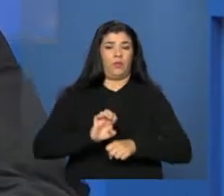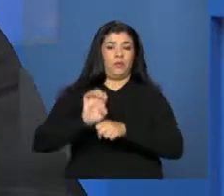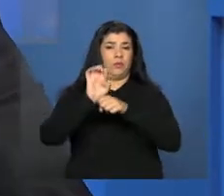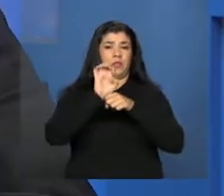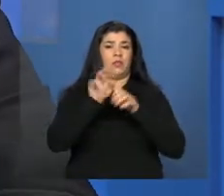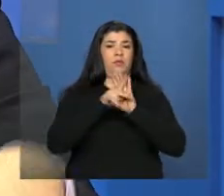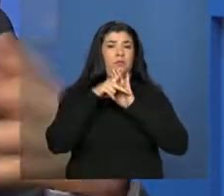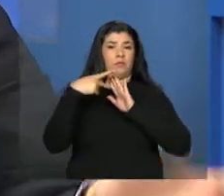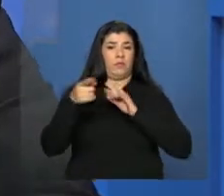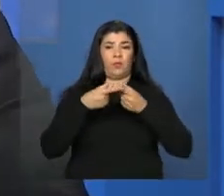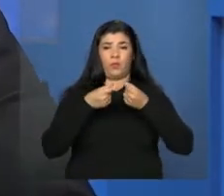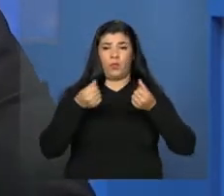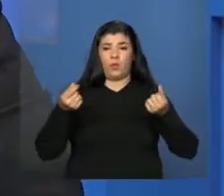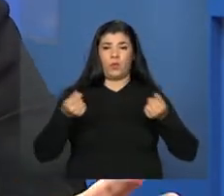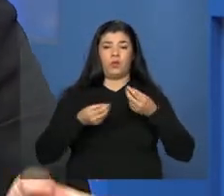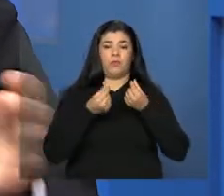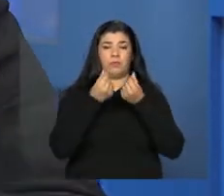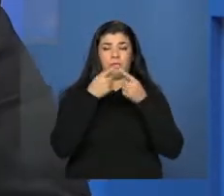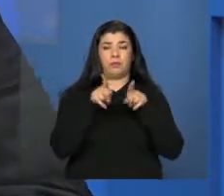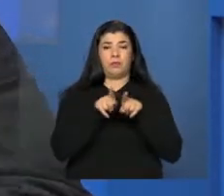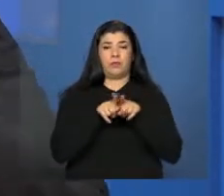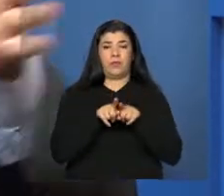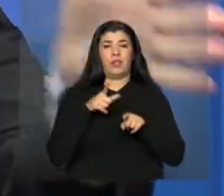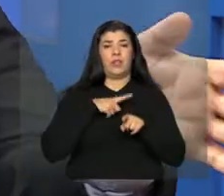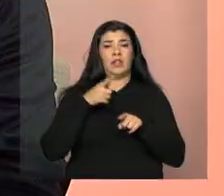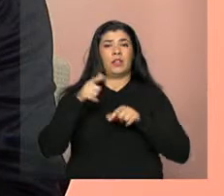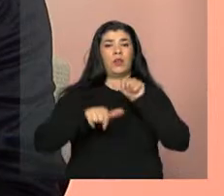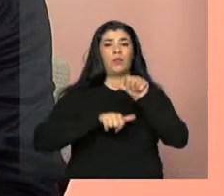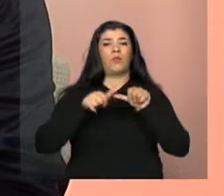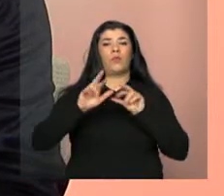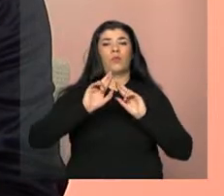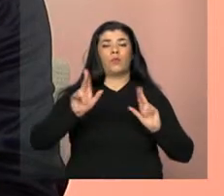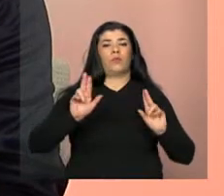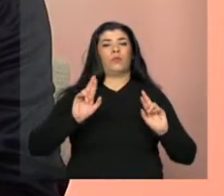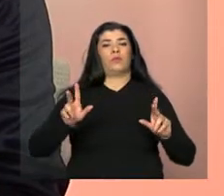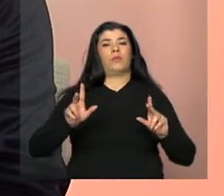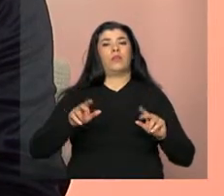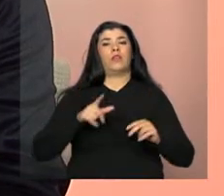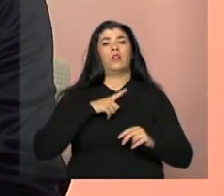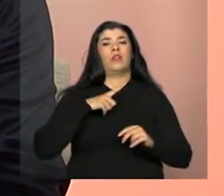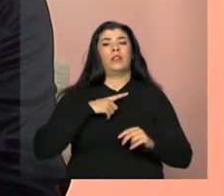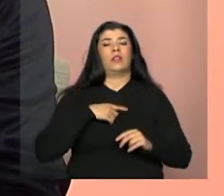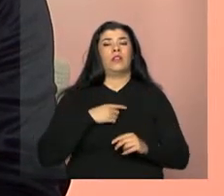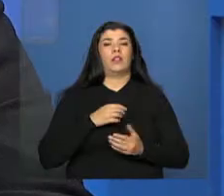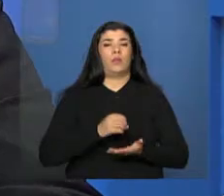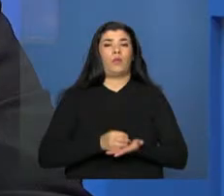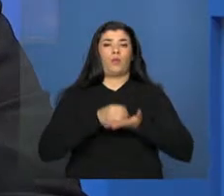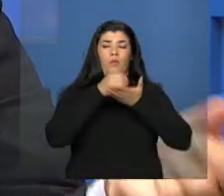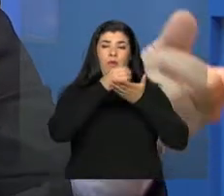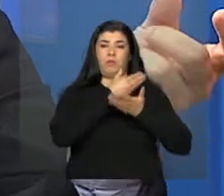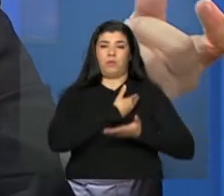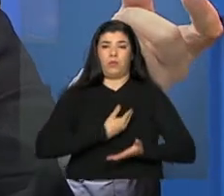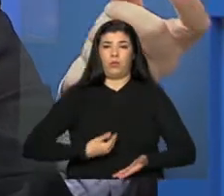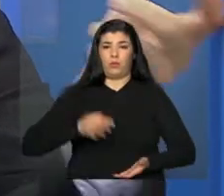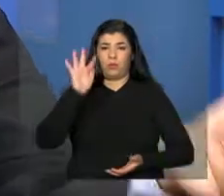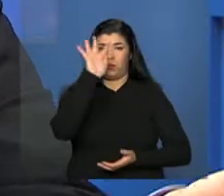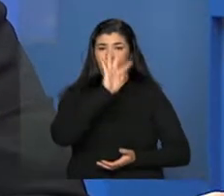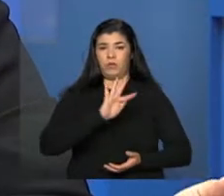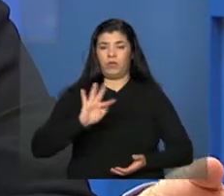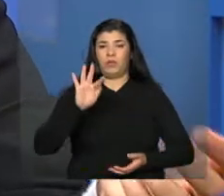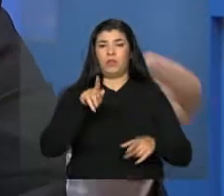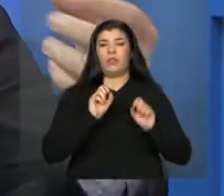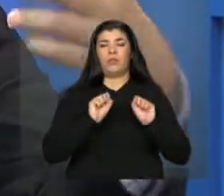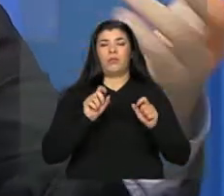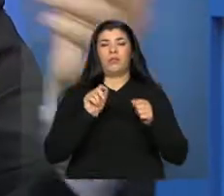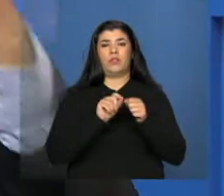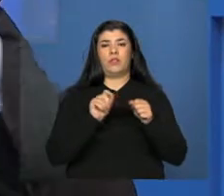estadual para a realização de concurso, agora ele ganha um outro aporte, que é o recurso da União para auxiliá-lo a realizar